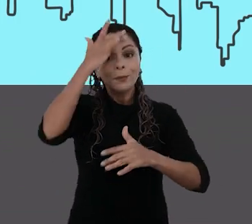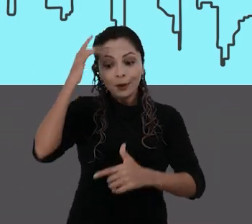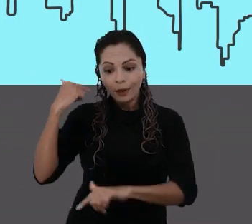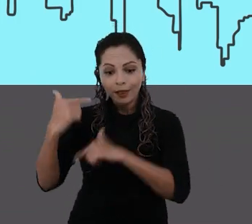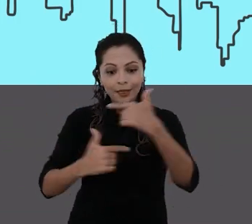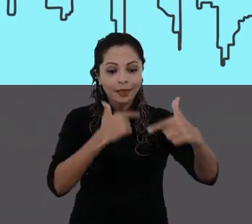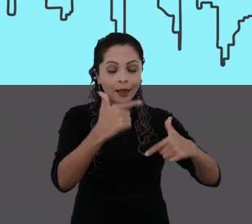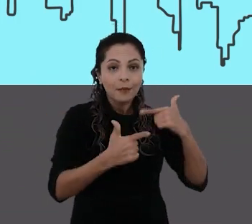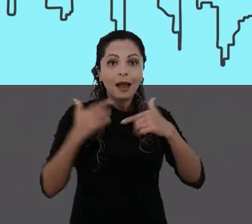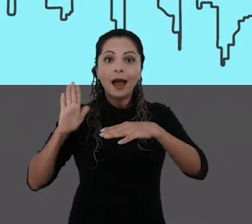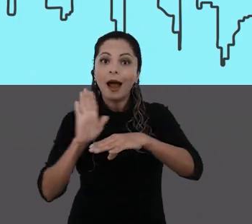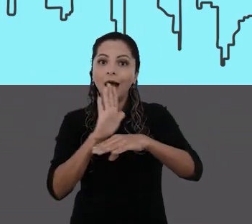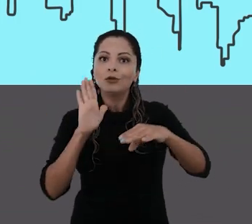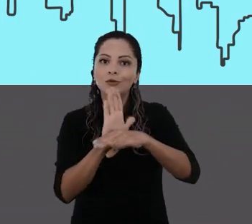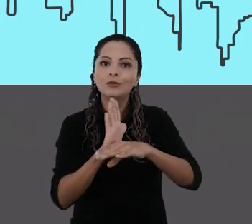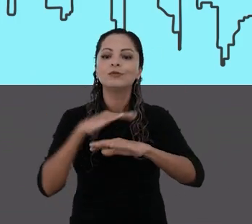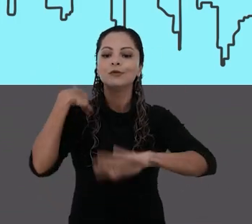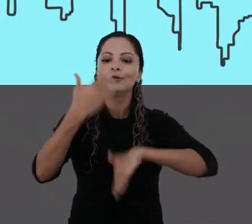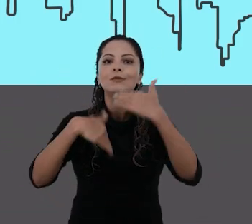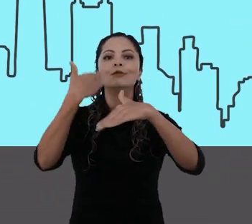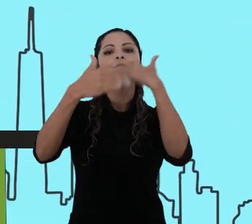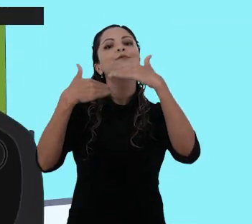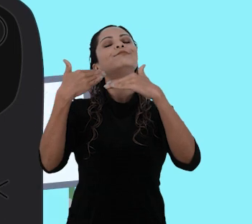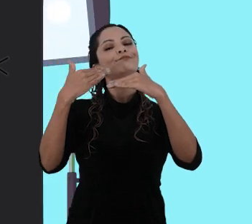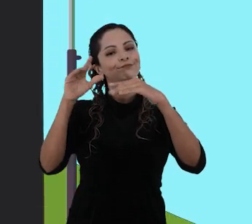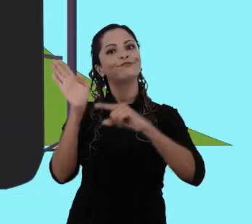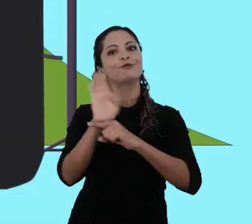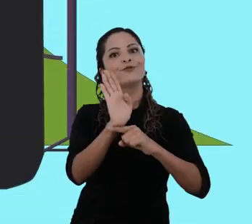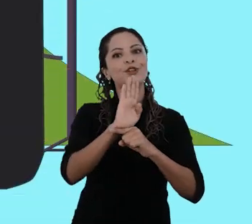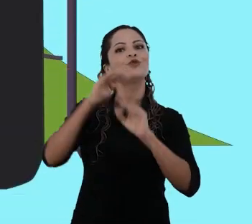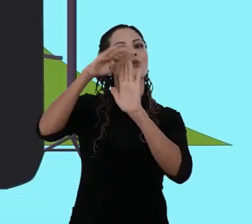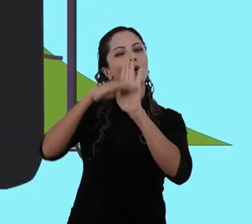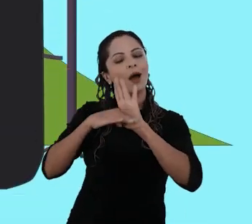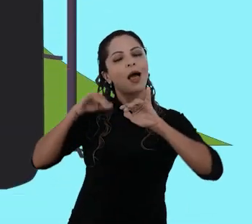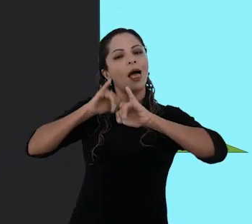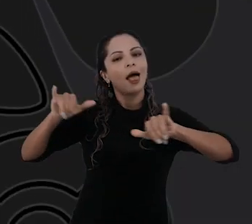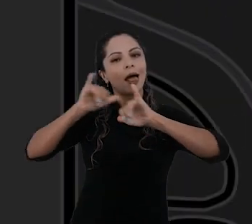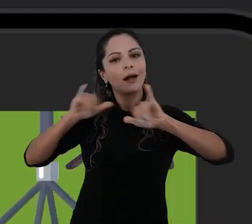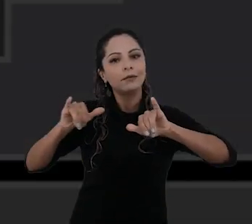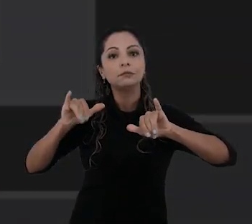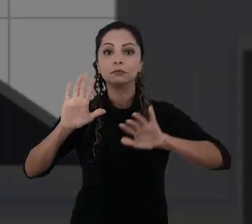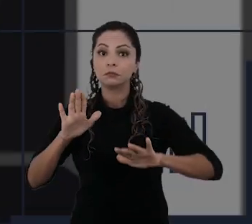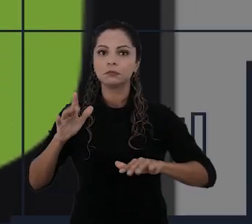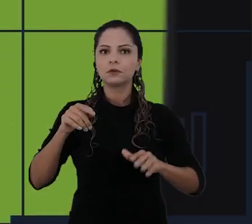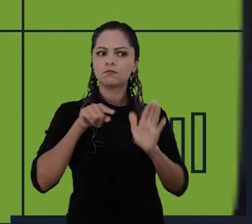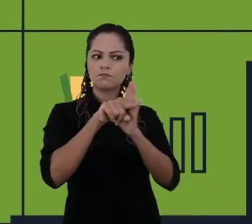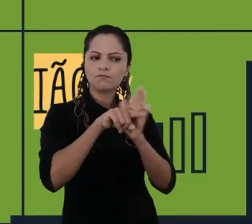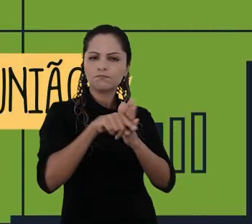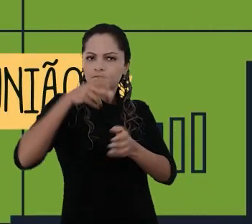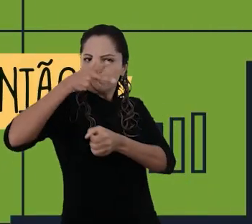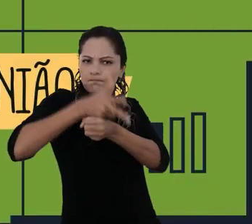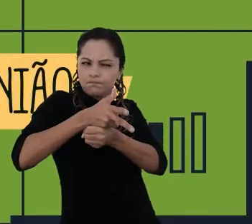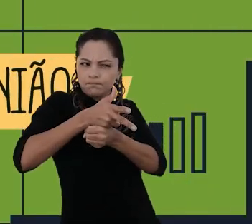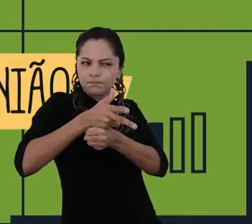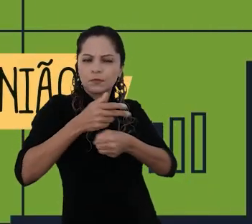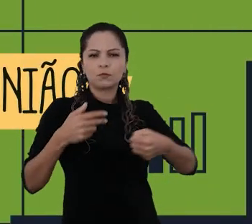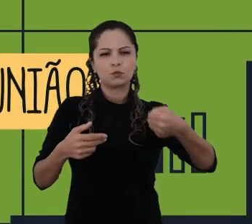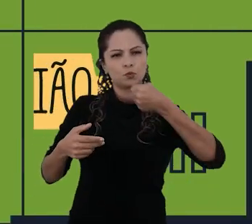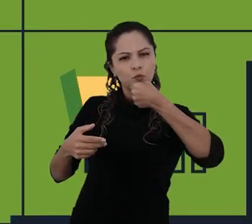fizeram o programa crescer cada vez mais. Na frente das câmaras, já passaram apresentadores de todas as carreiras da AGU.